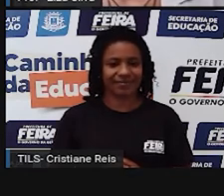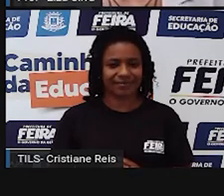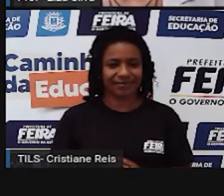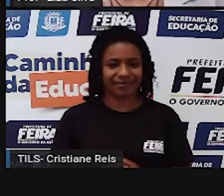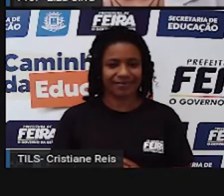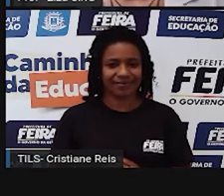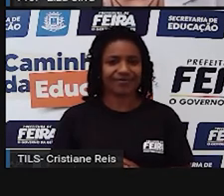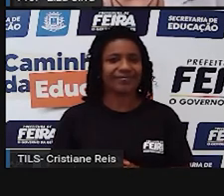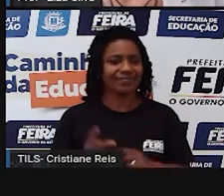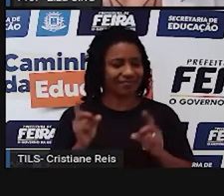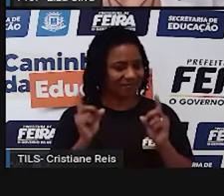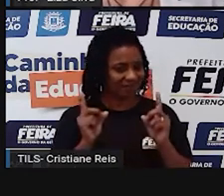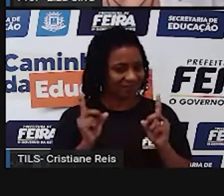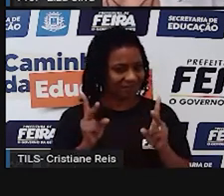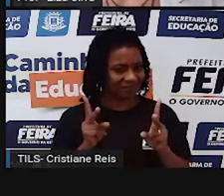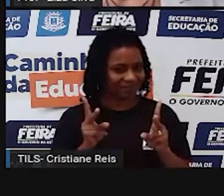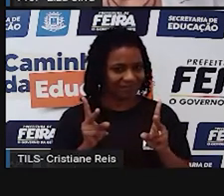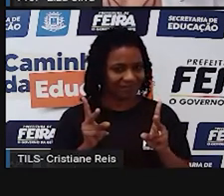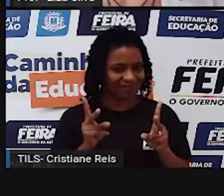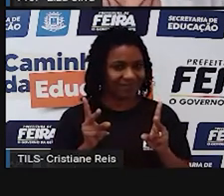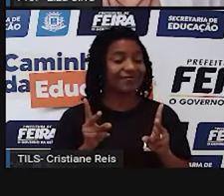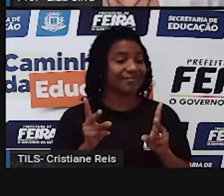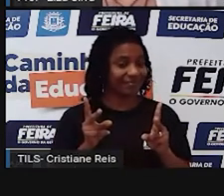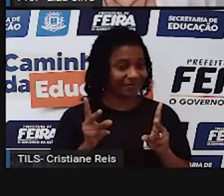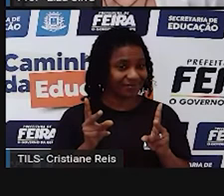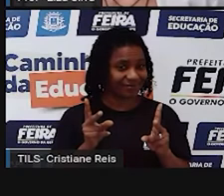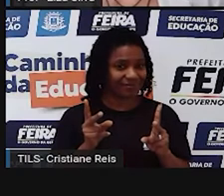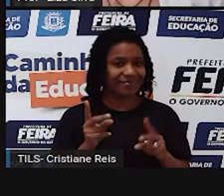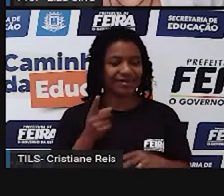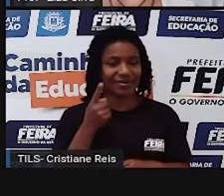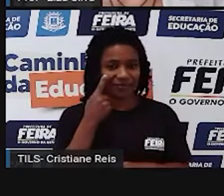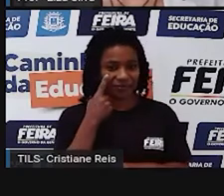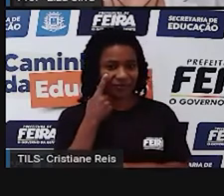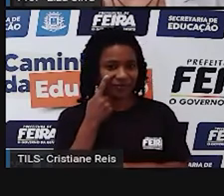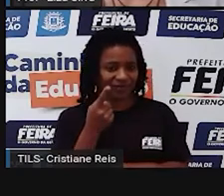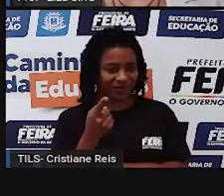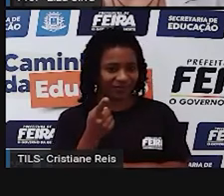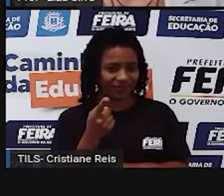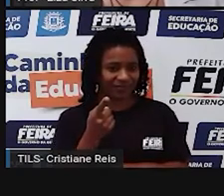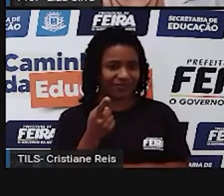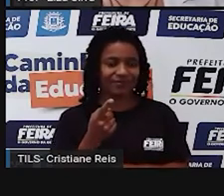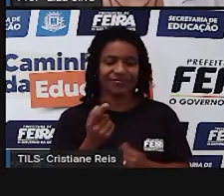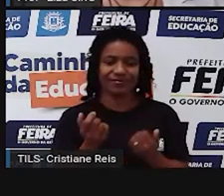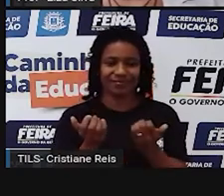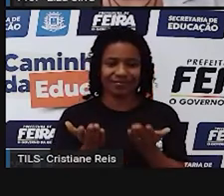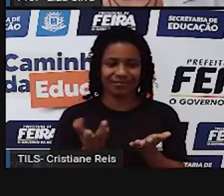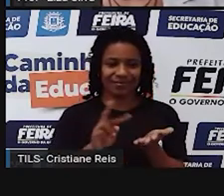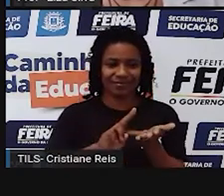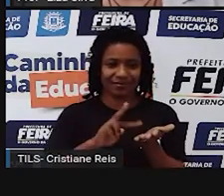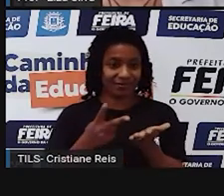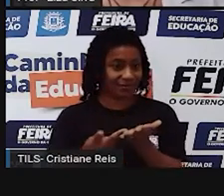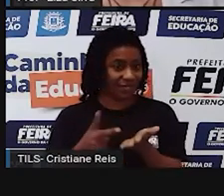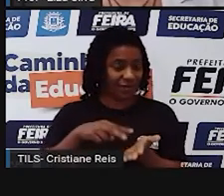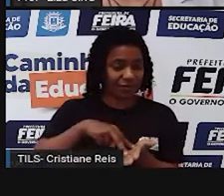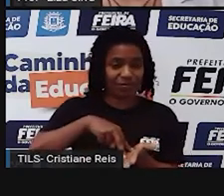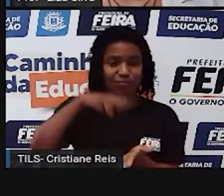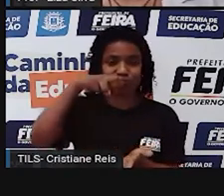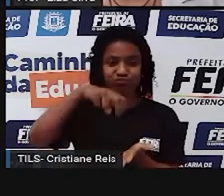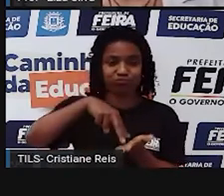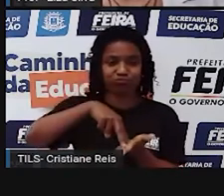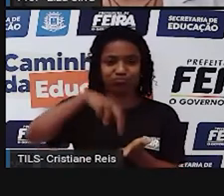Ok. Repeat. Number two. Jumped. O verbo pular. Nós